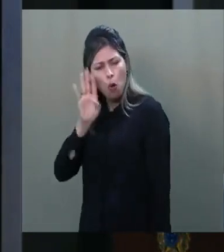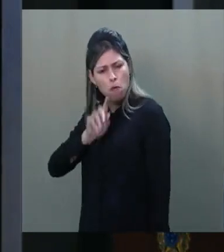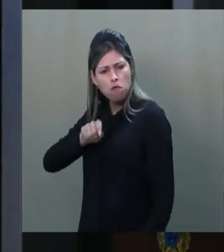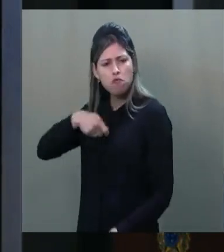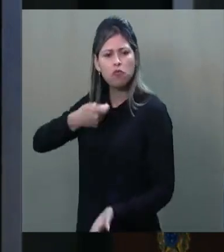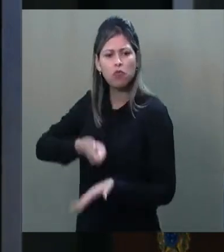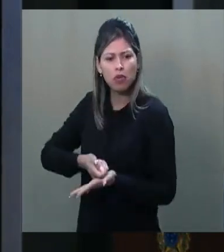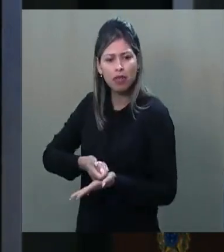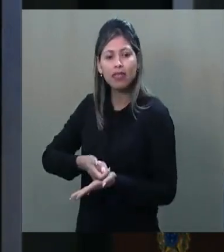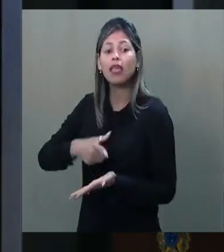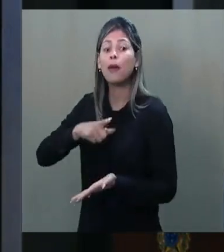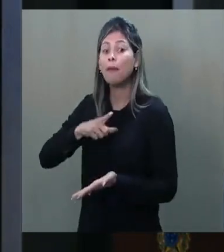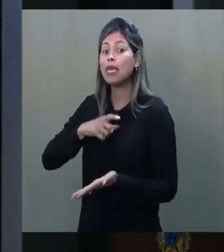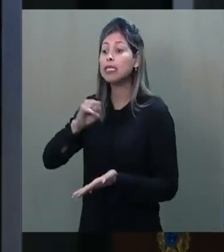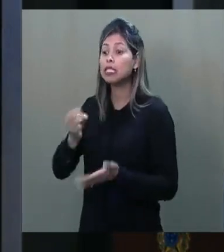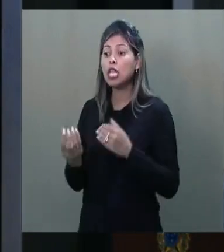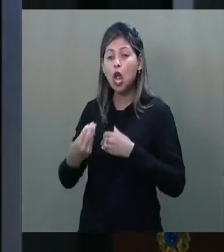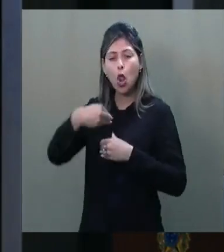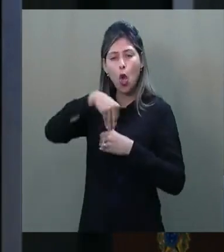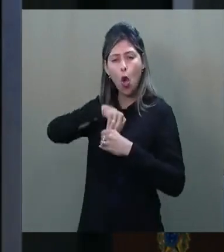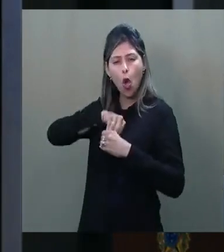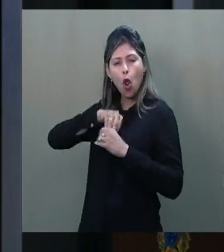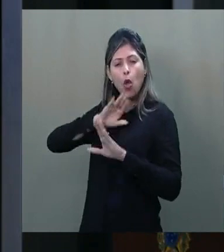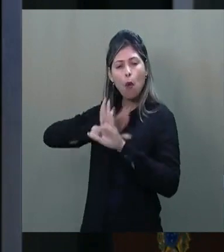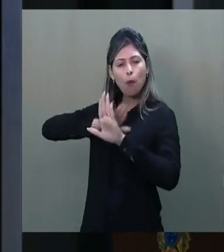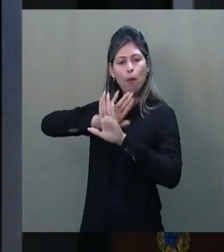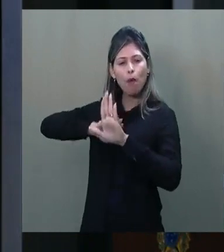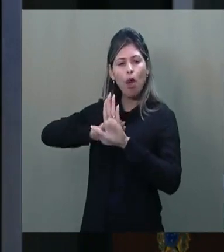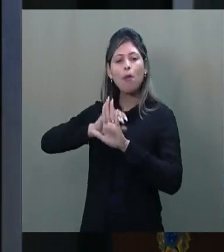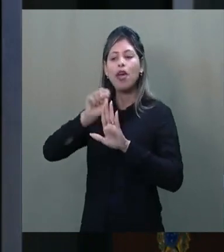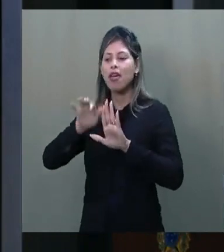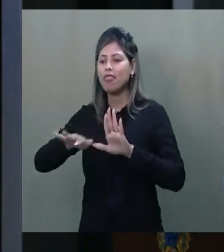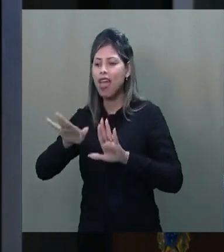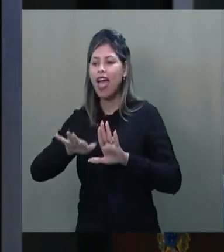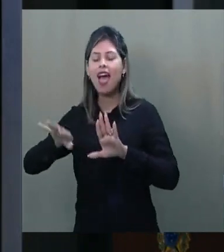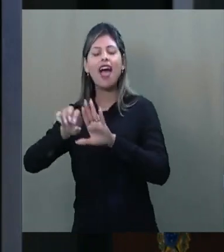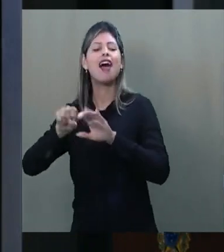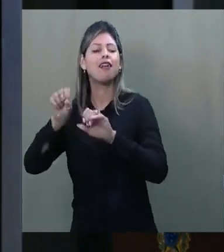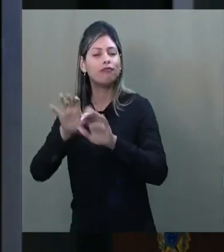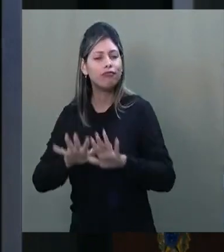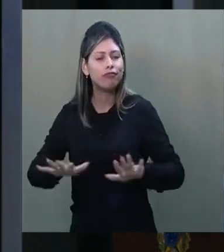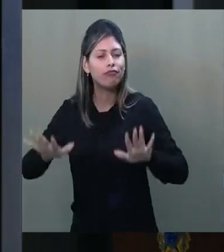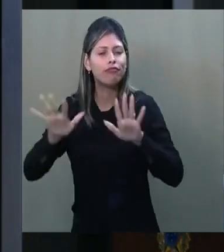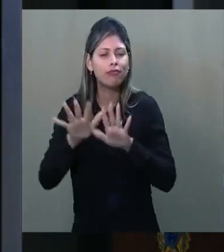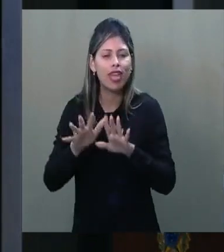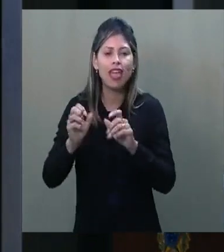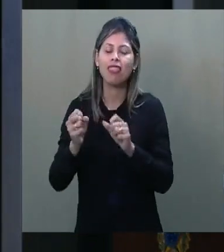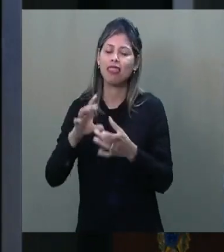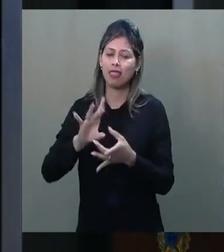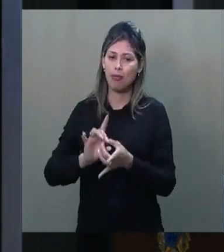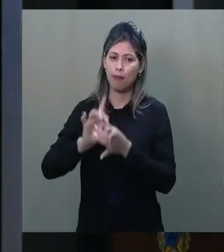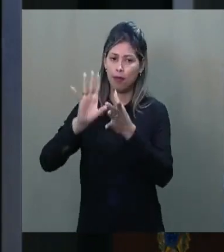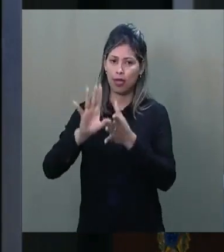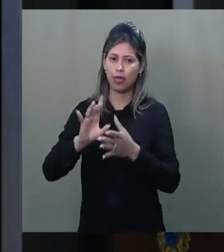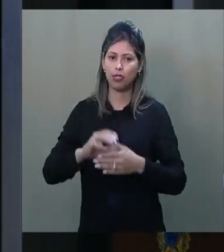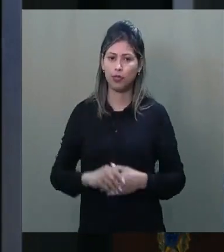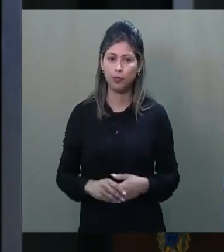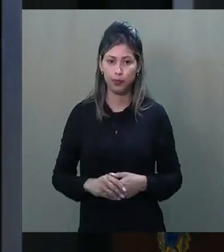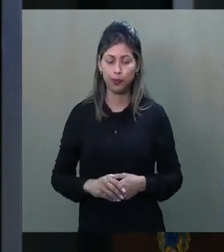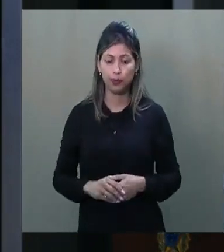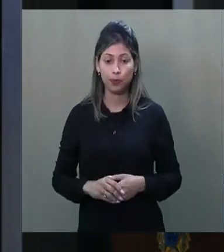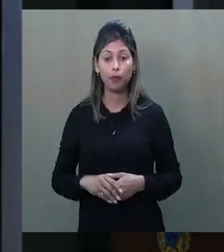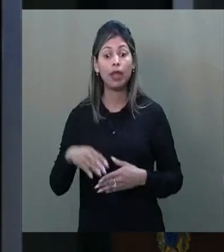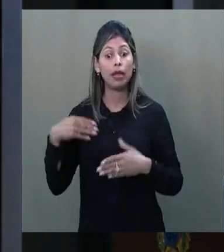camuflem por dentro do próprio sistema democrático. Assim, todos esses anos de